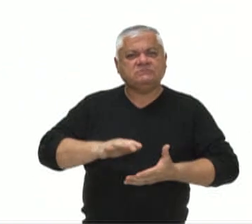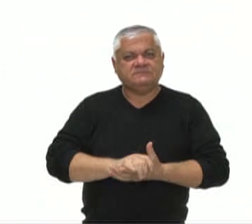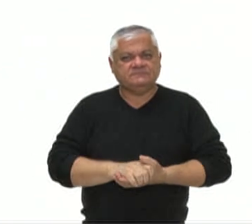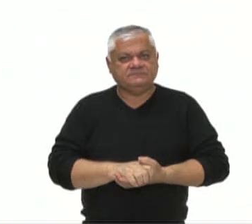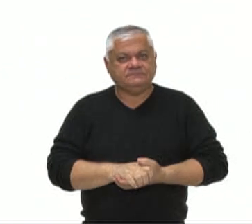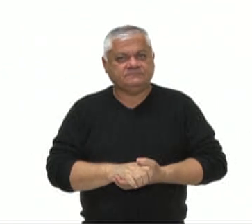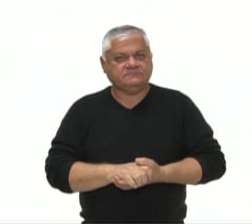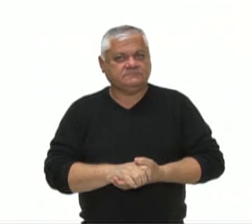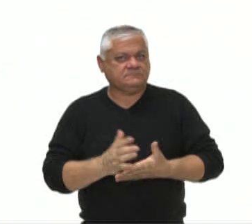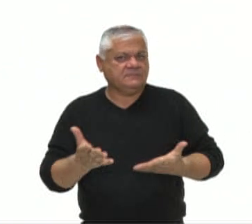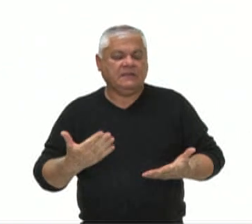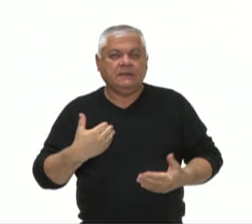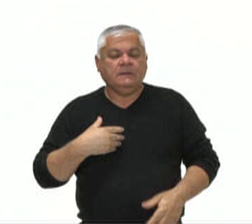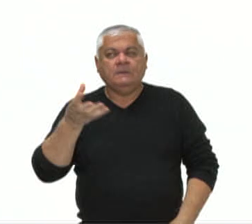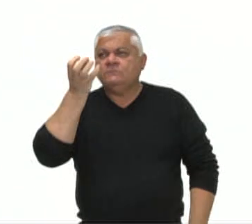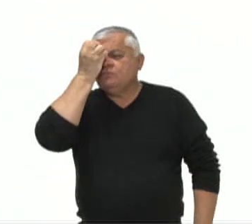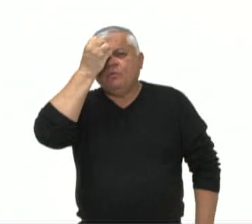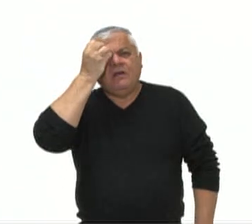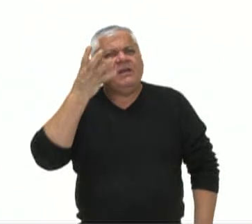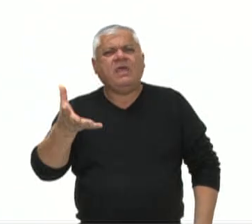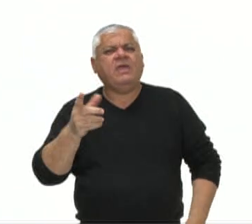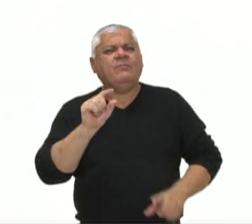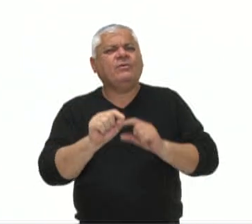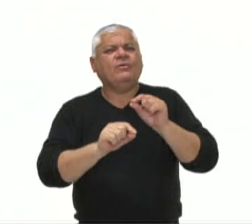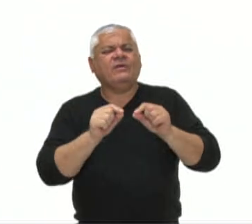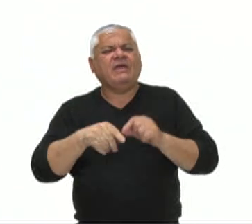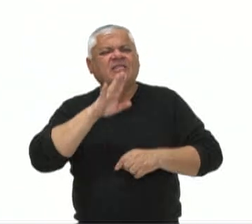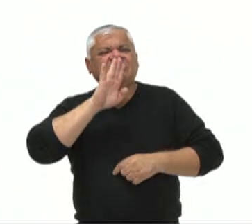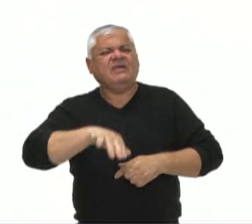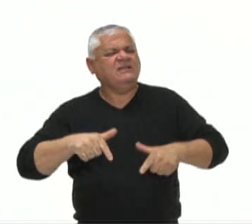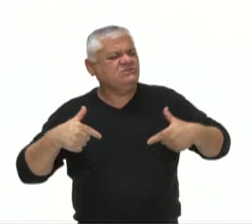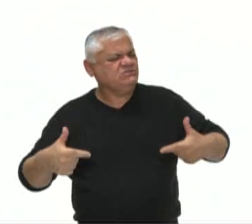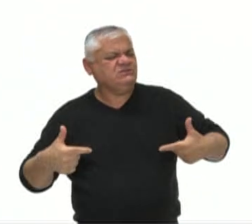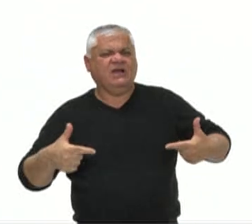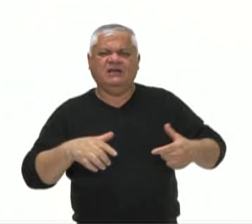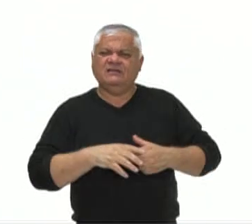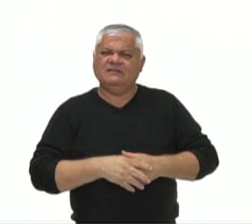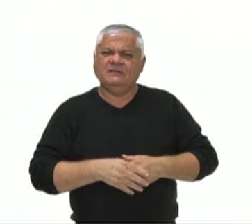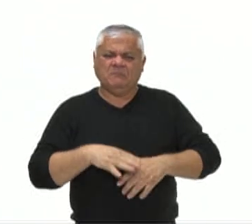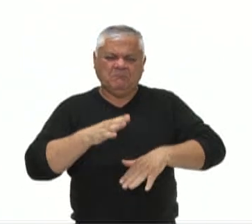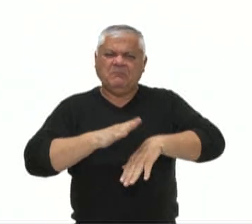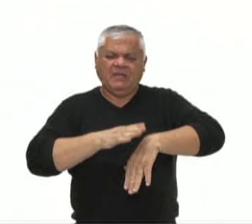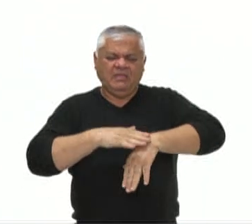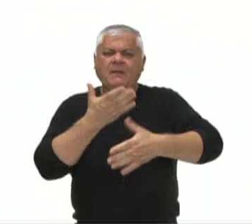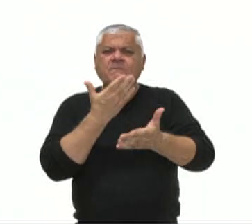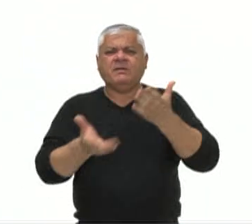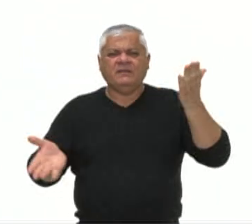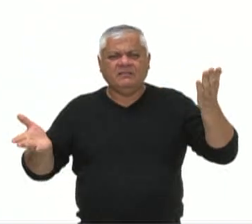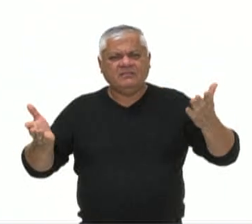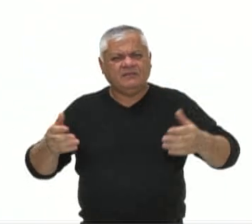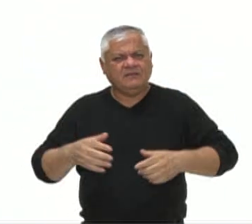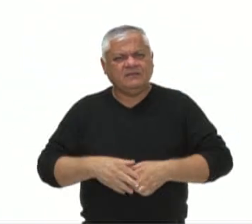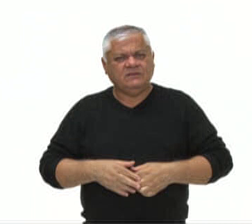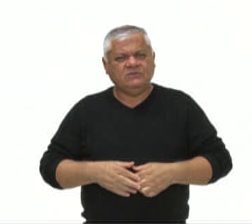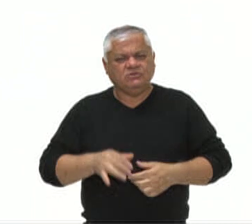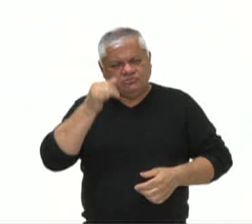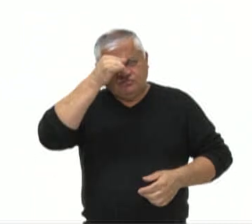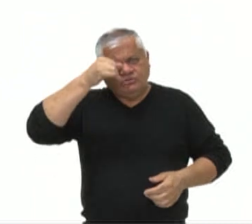Não consigo me lembrar de outra tarde tão chata. Que perda de tempo. Hobby idiota.